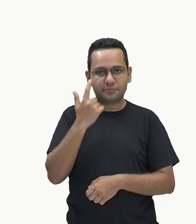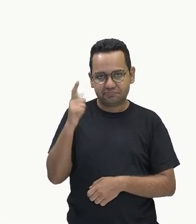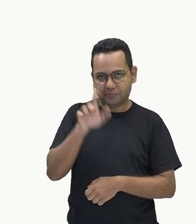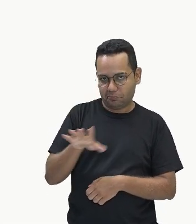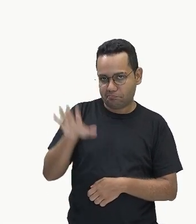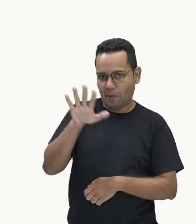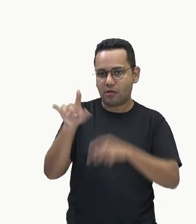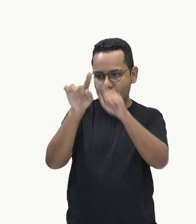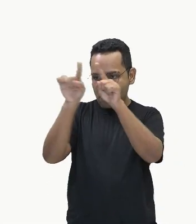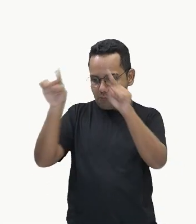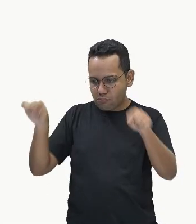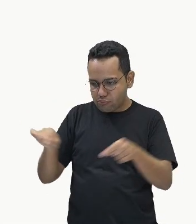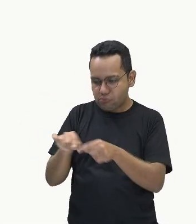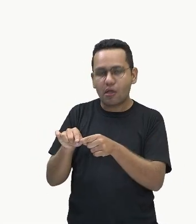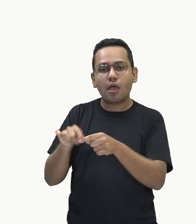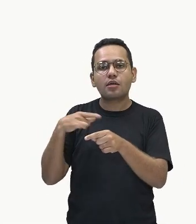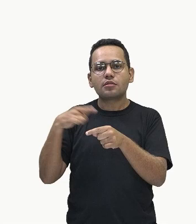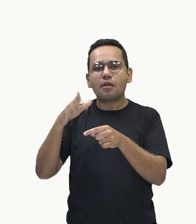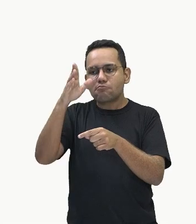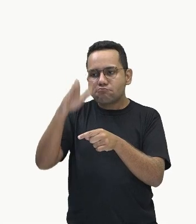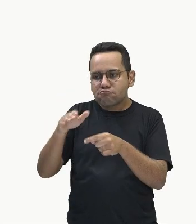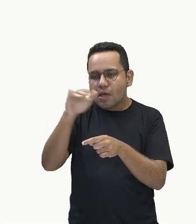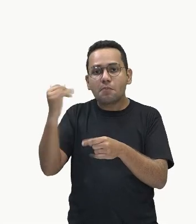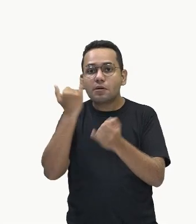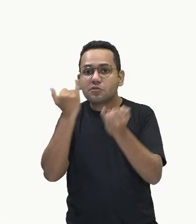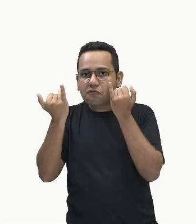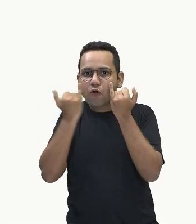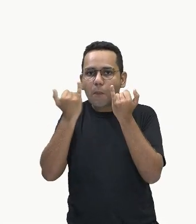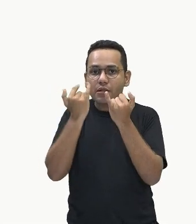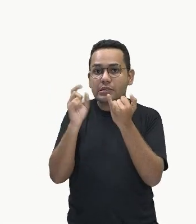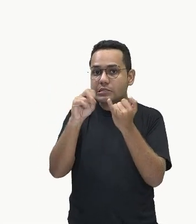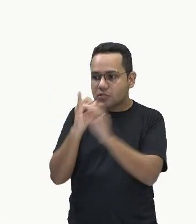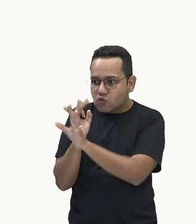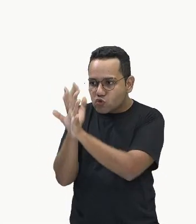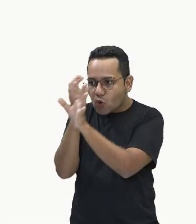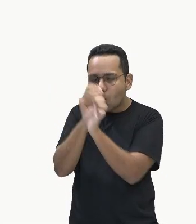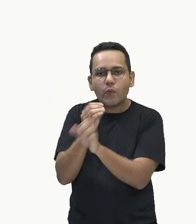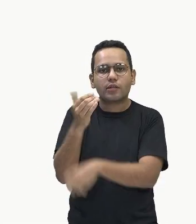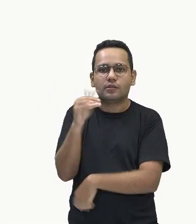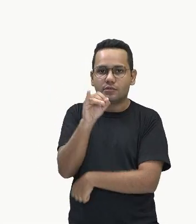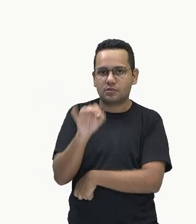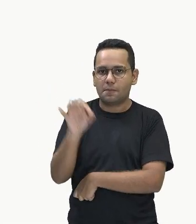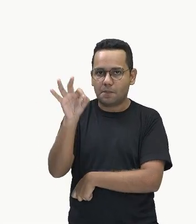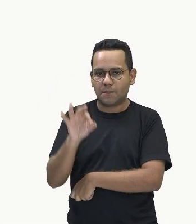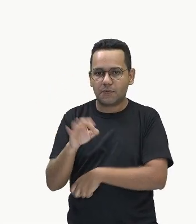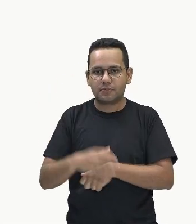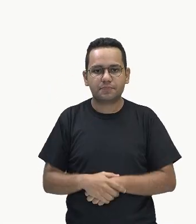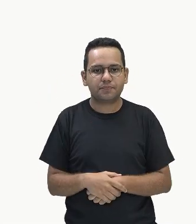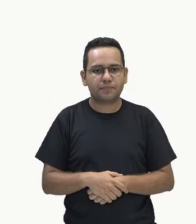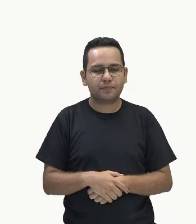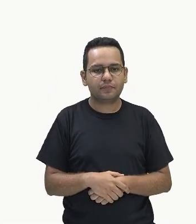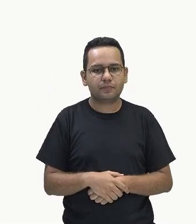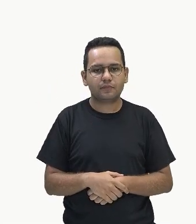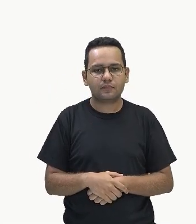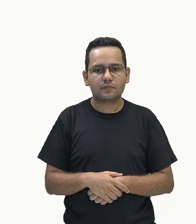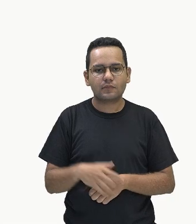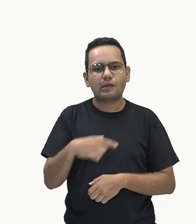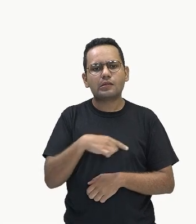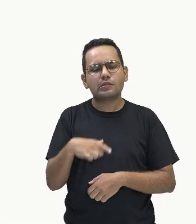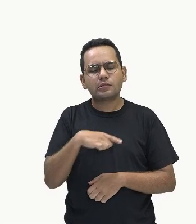que somadas compõem 100% do círculo. Existe uma relação de